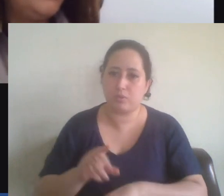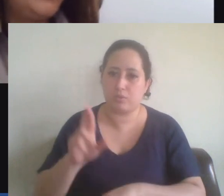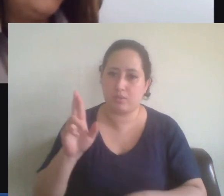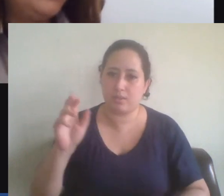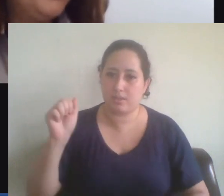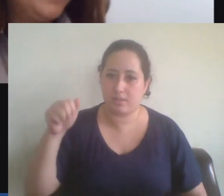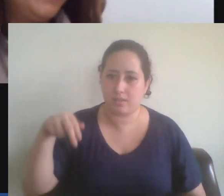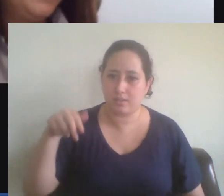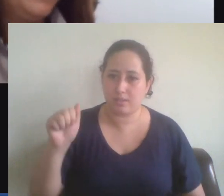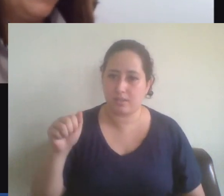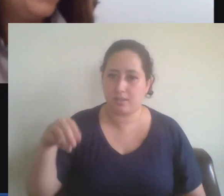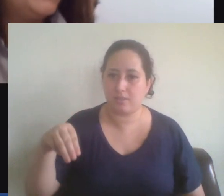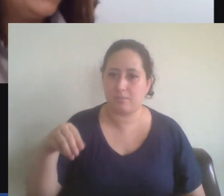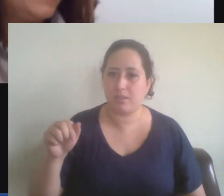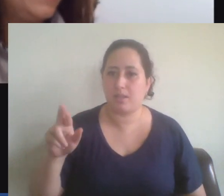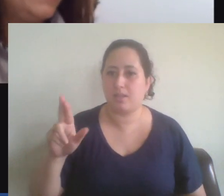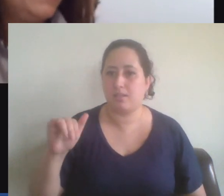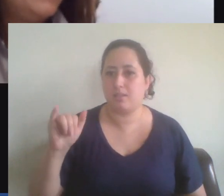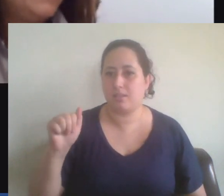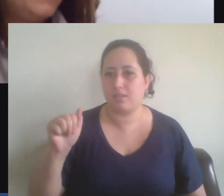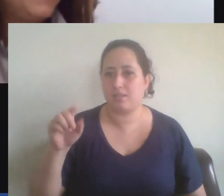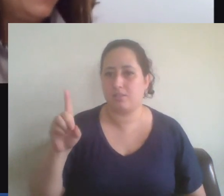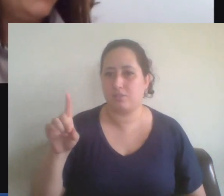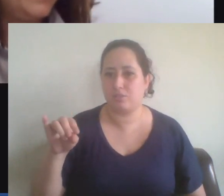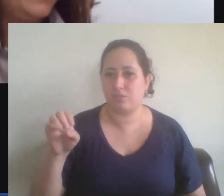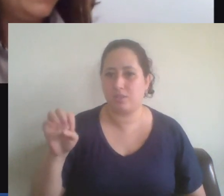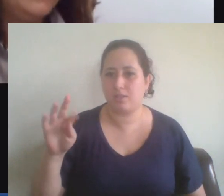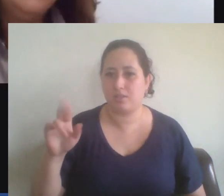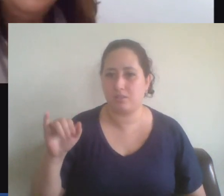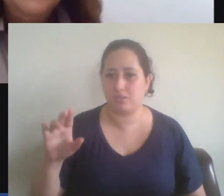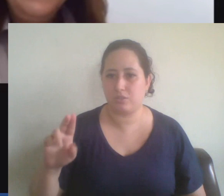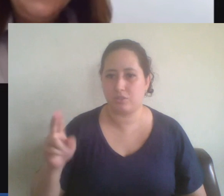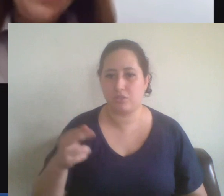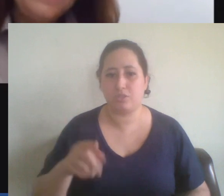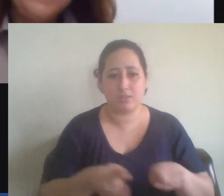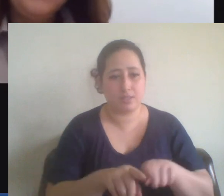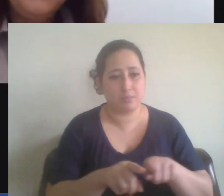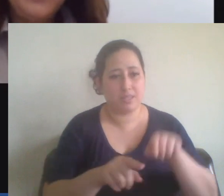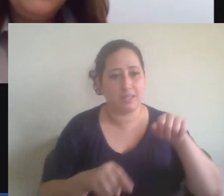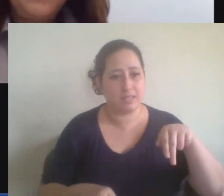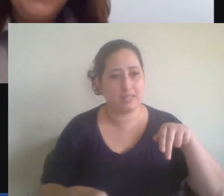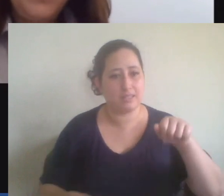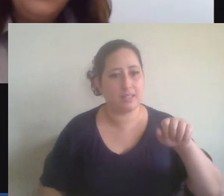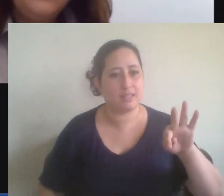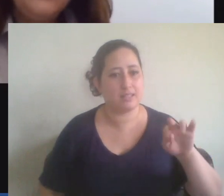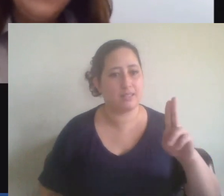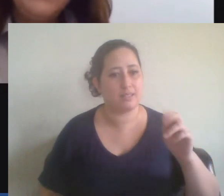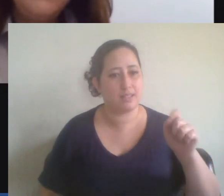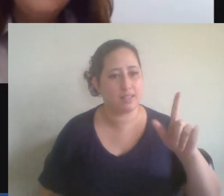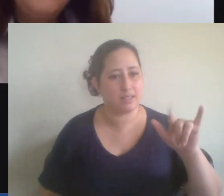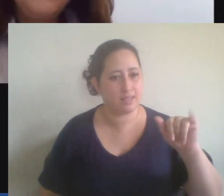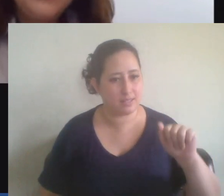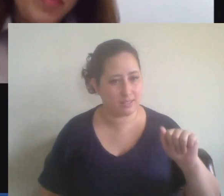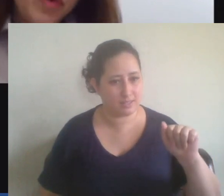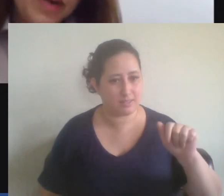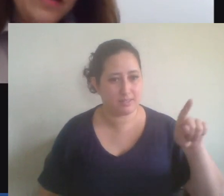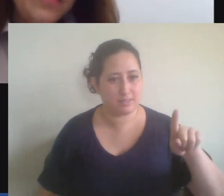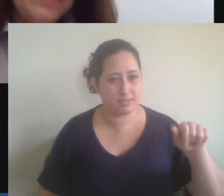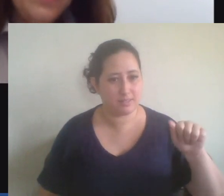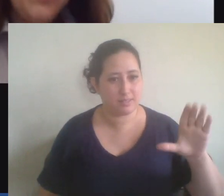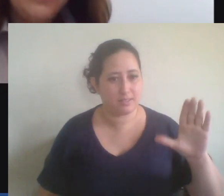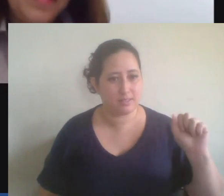Diretrista, da UFBC, e da Natália Vacani. Nós temos dois periódicos, que é o